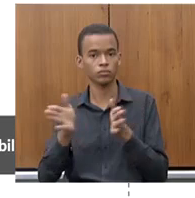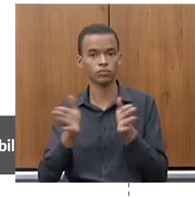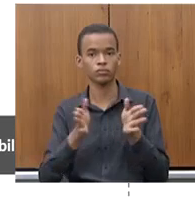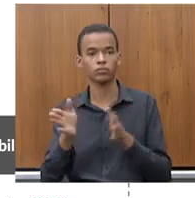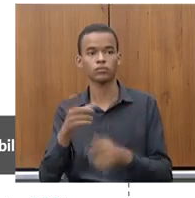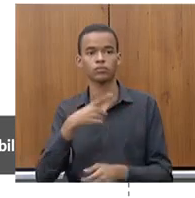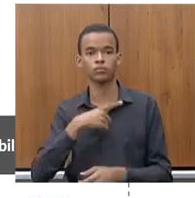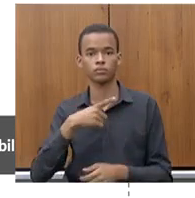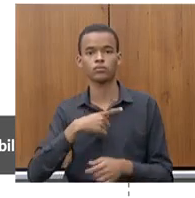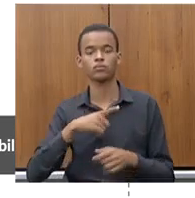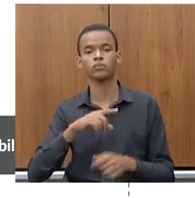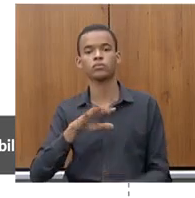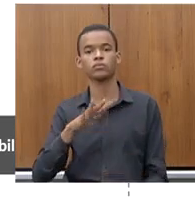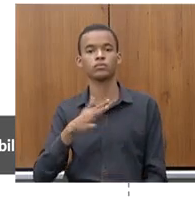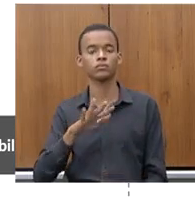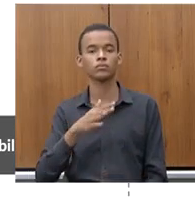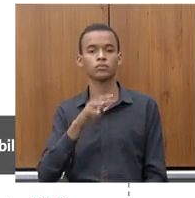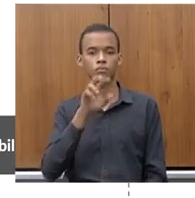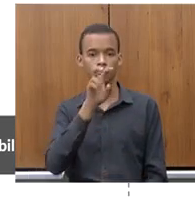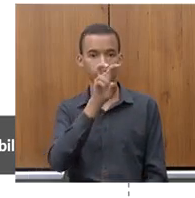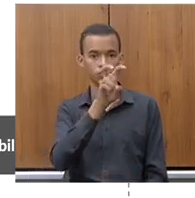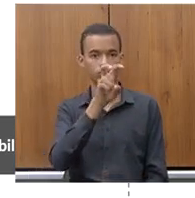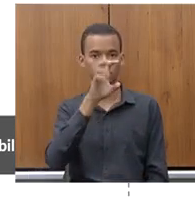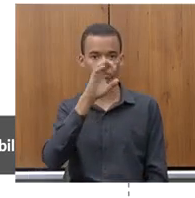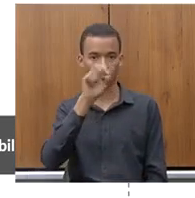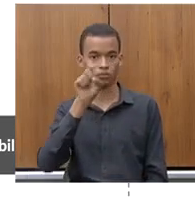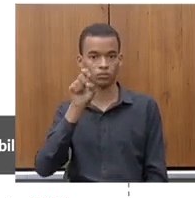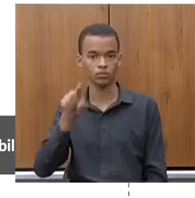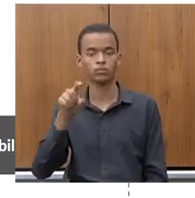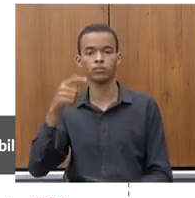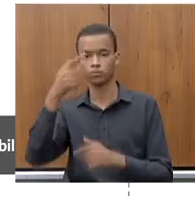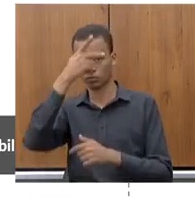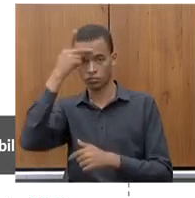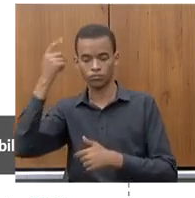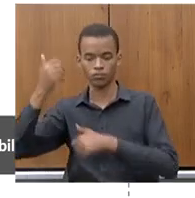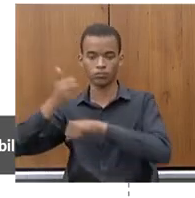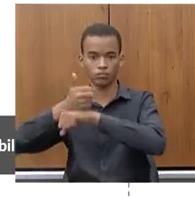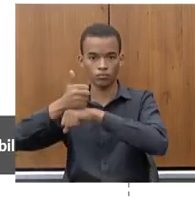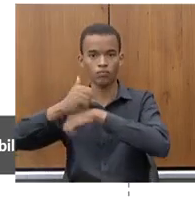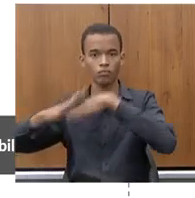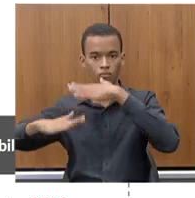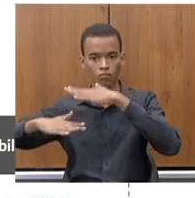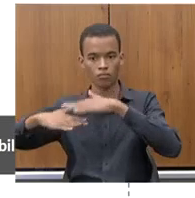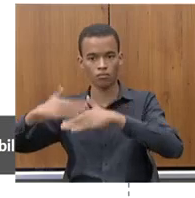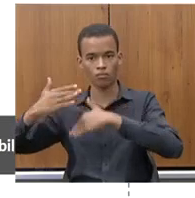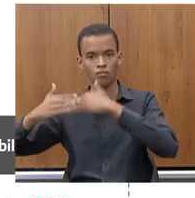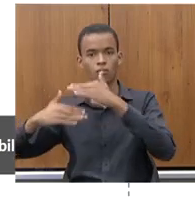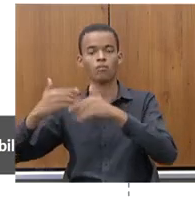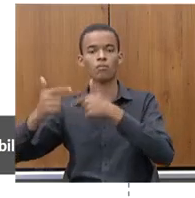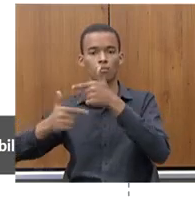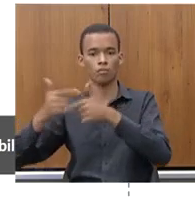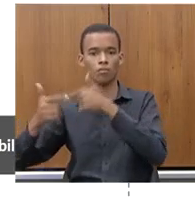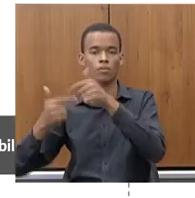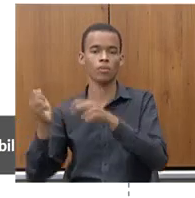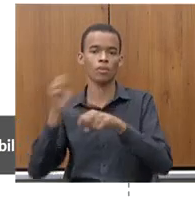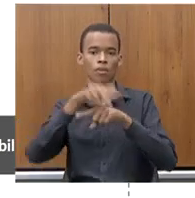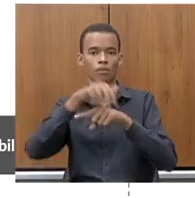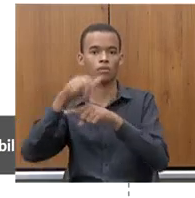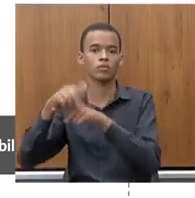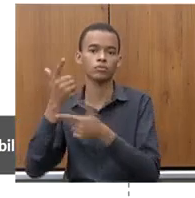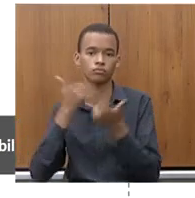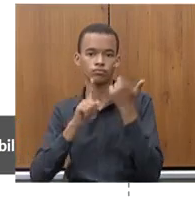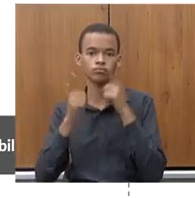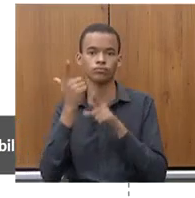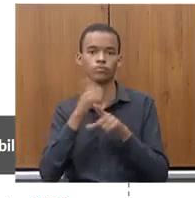mais de 50 mil empregos diretos e uma arrecadação de quase 120 milhões